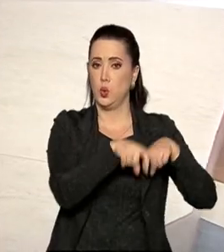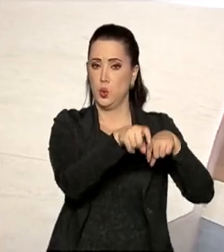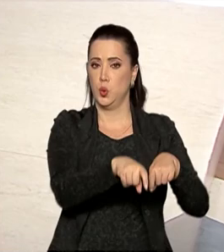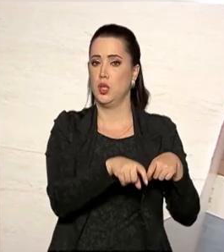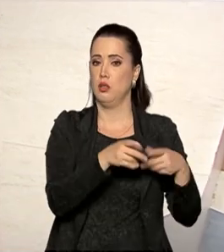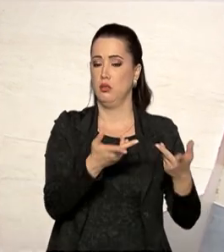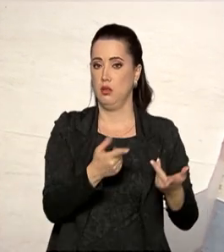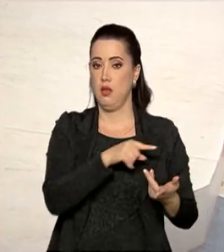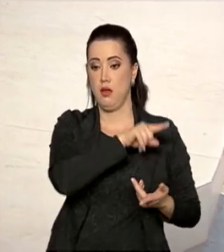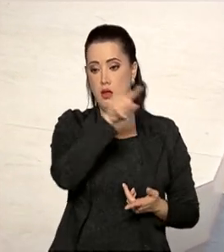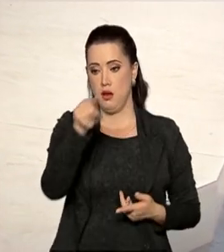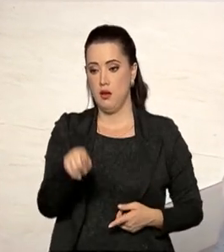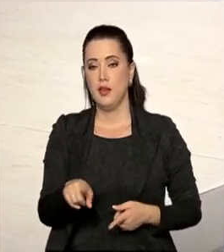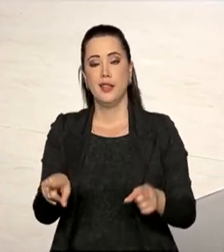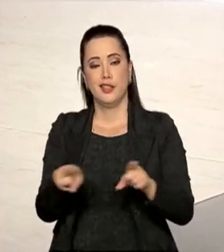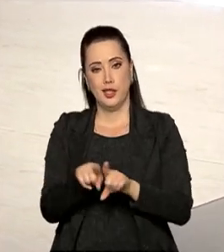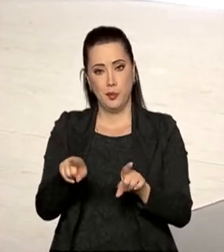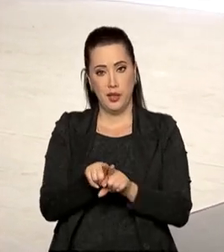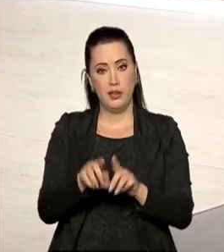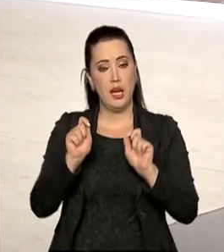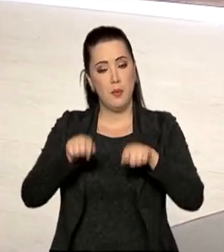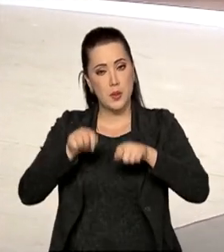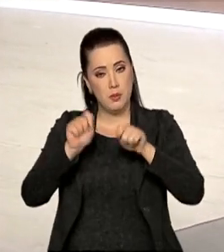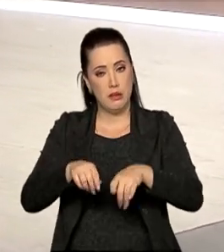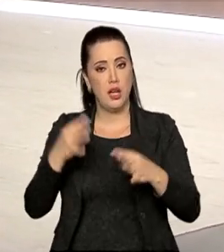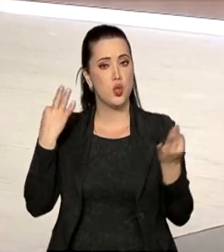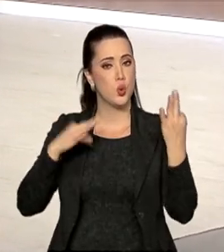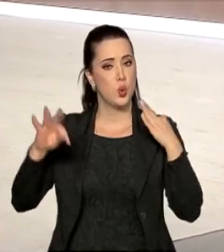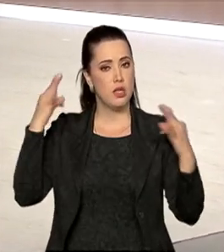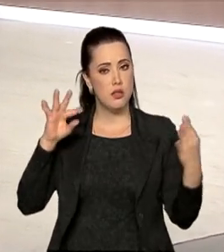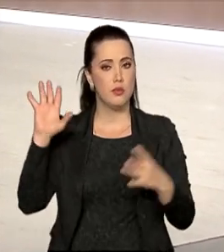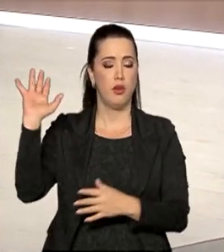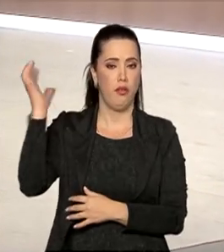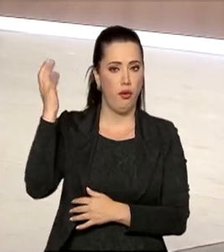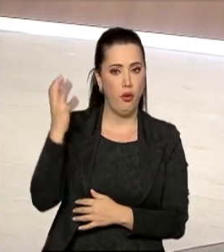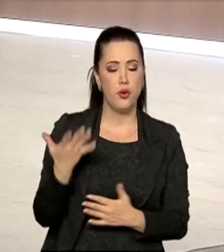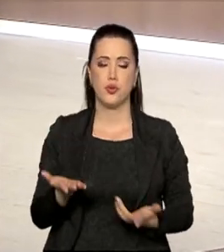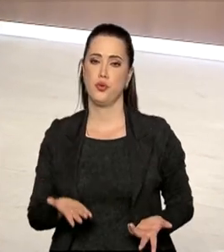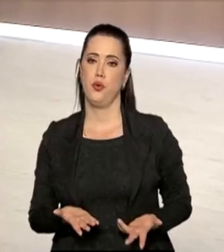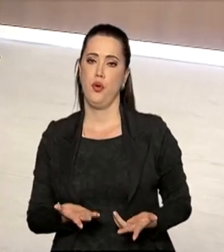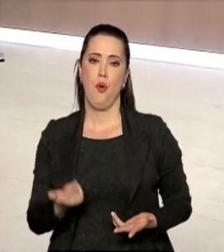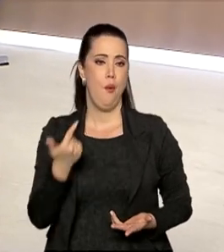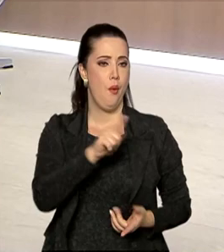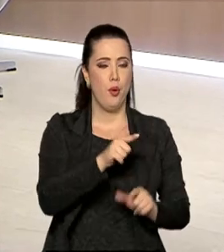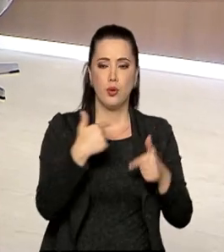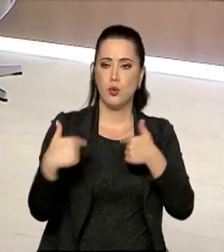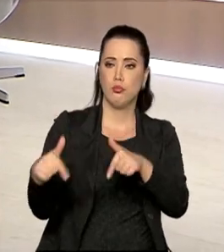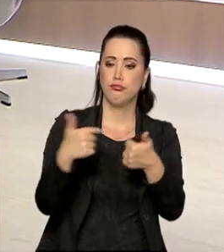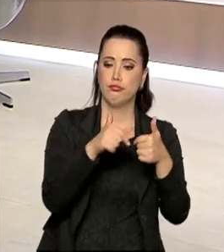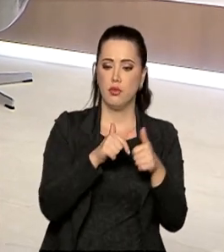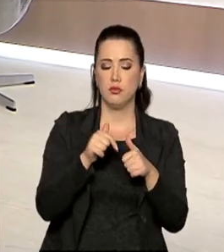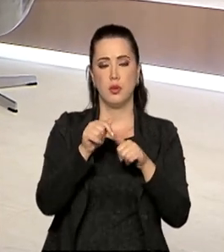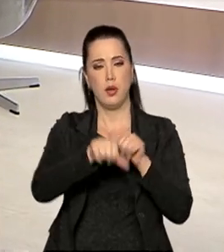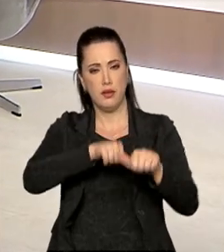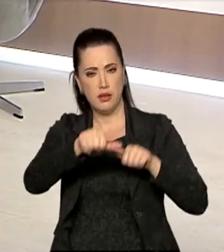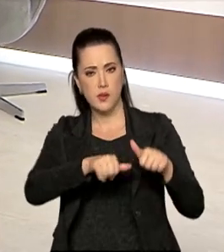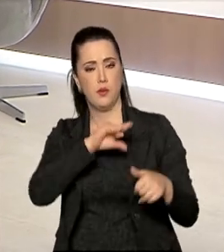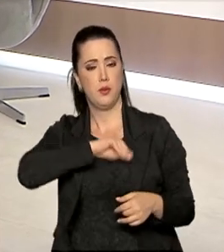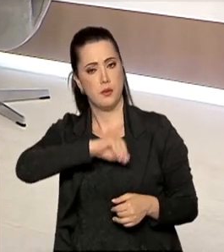de grãos, há também o desempenho de refting lá, de turismo ecológico, outras atividades. Na verdade,